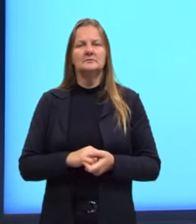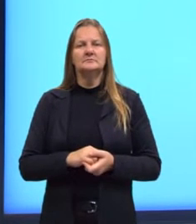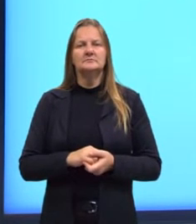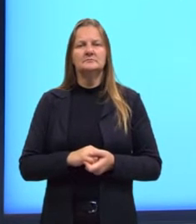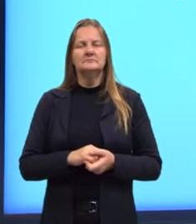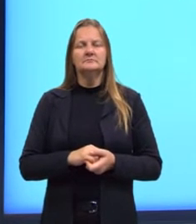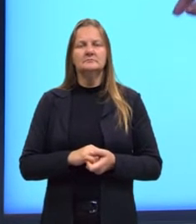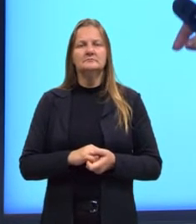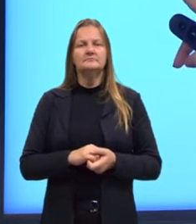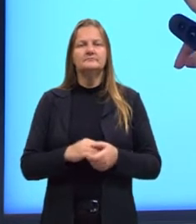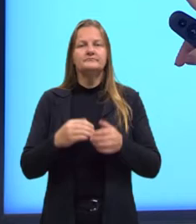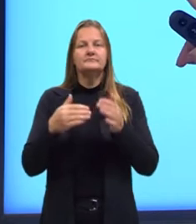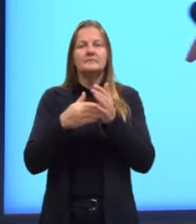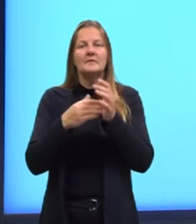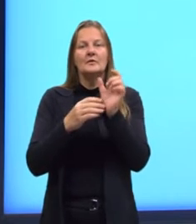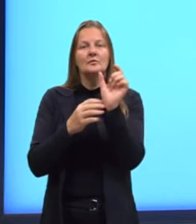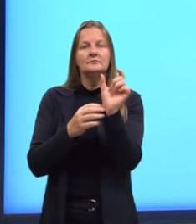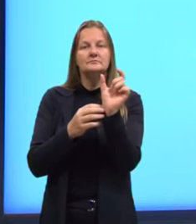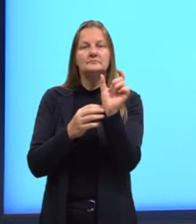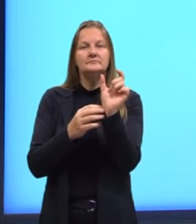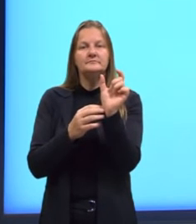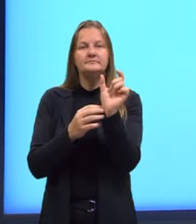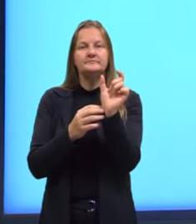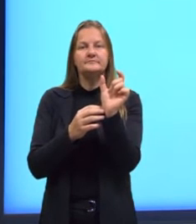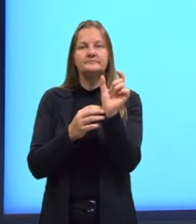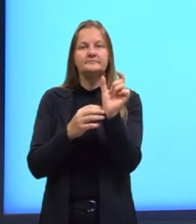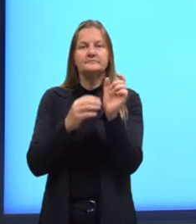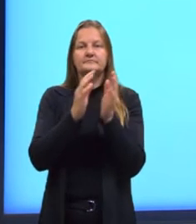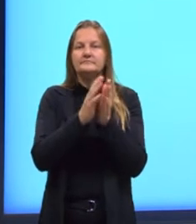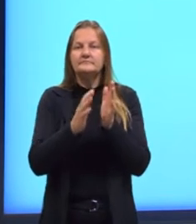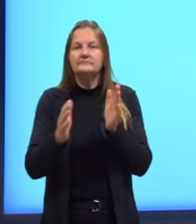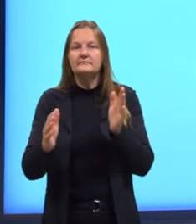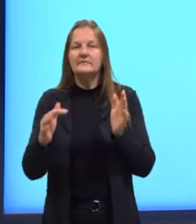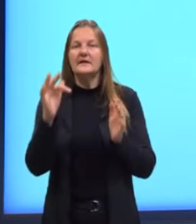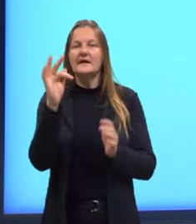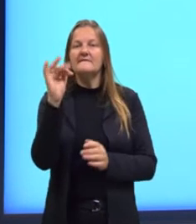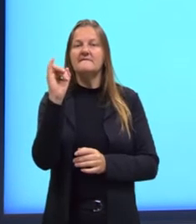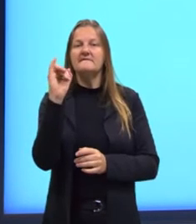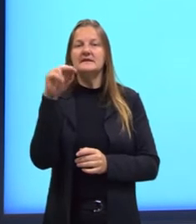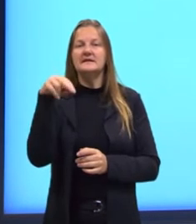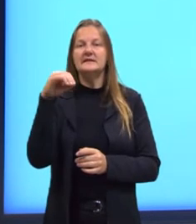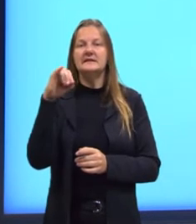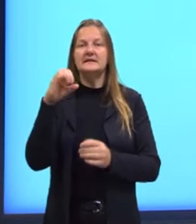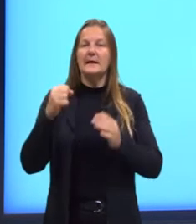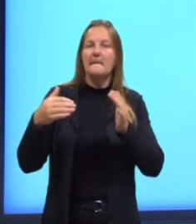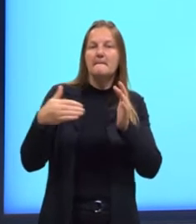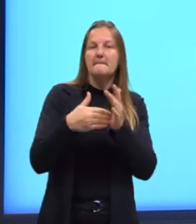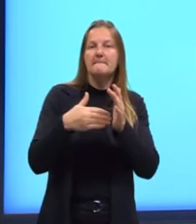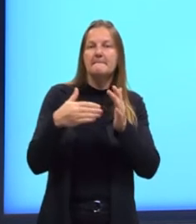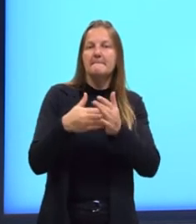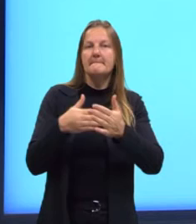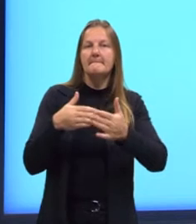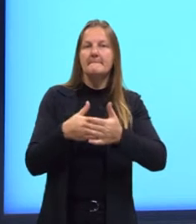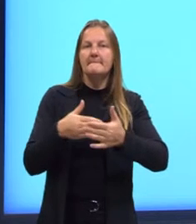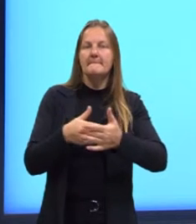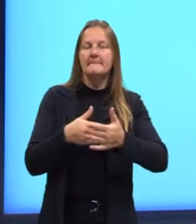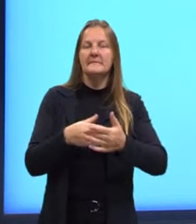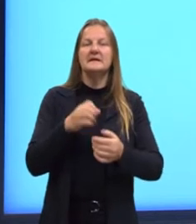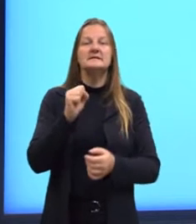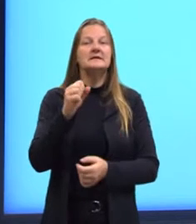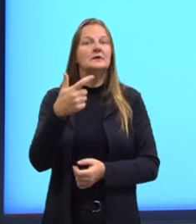limitada de termos, nós chamamos de sequência finita. E se nós temos uma quantidade